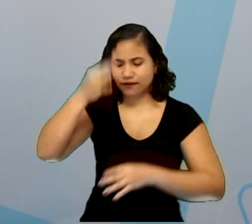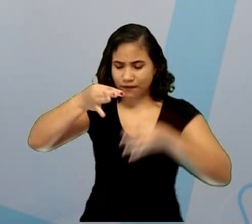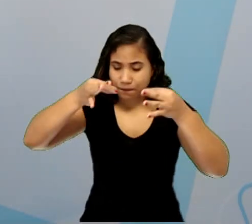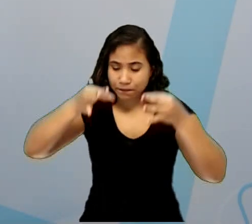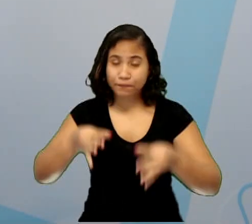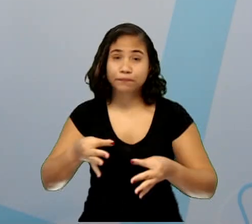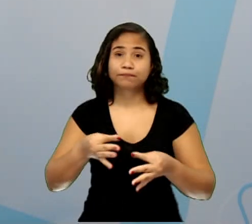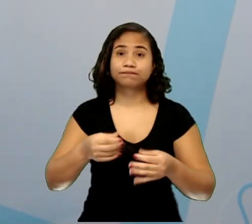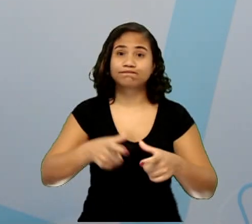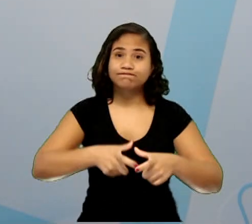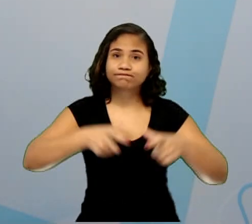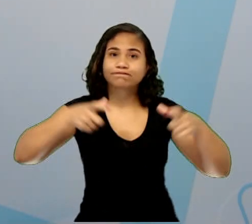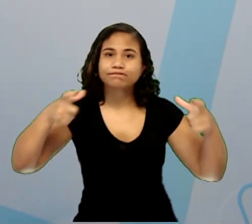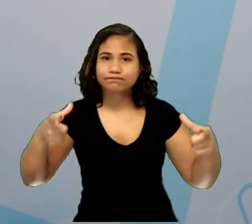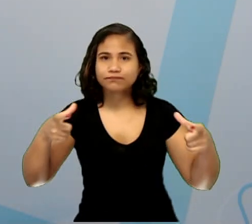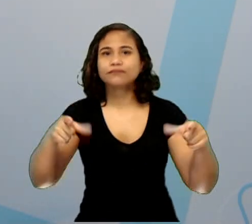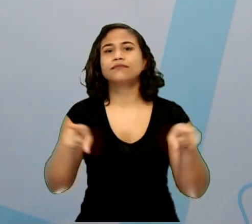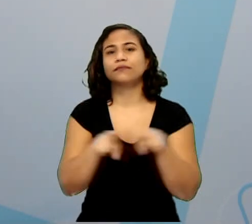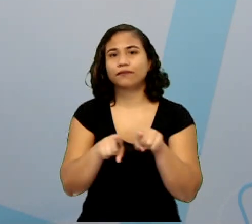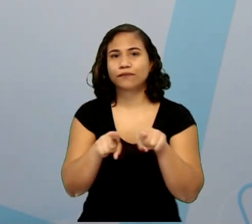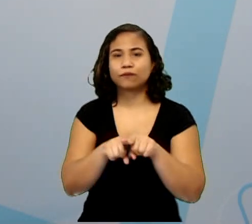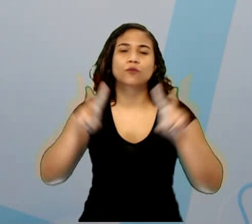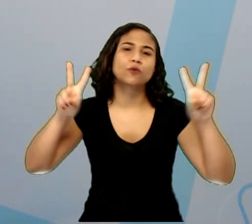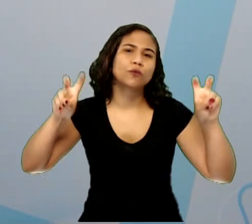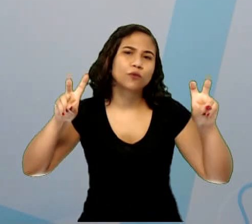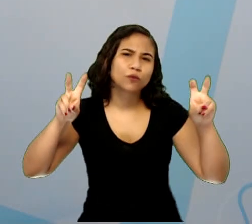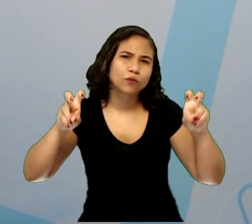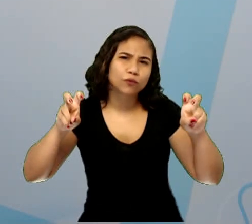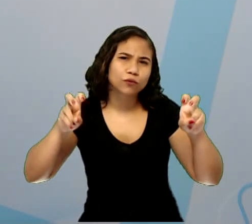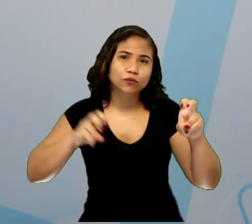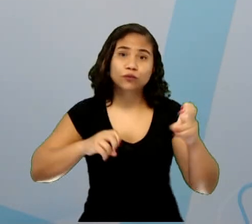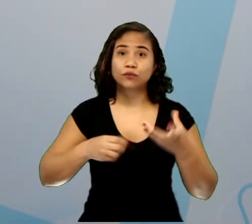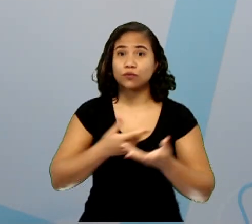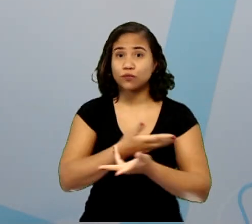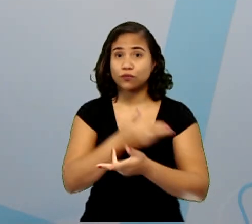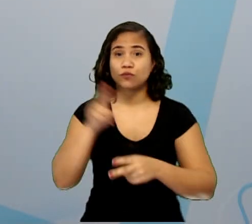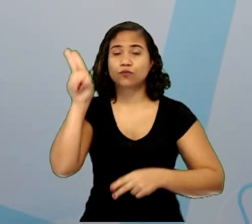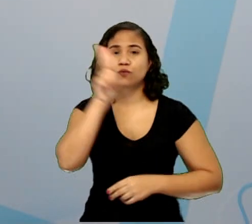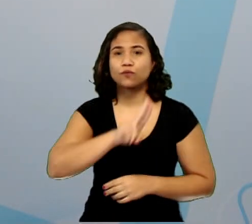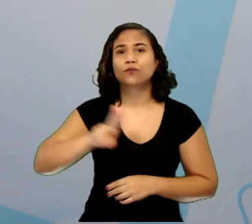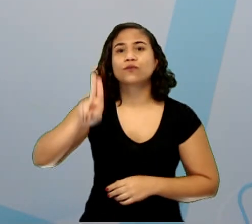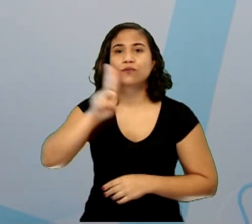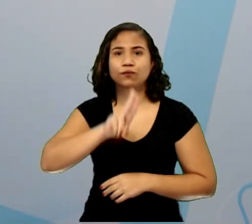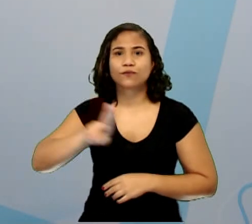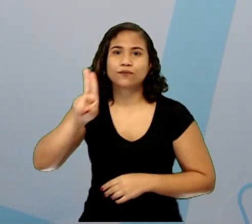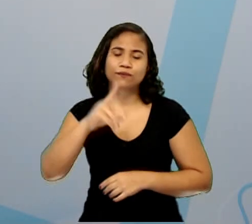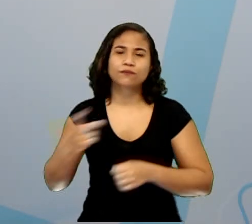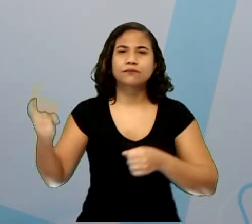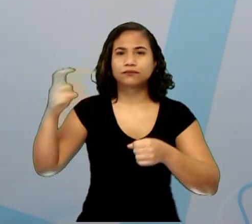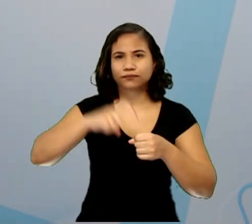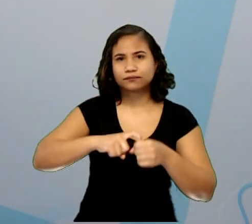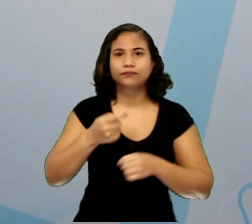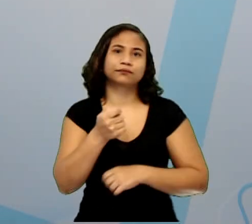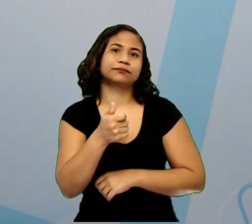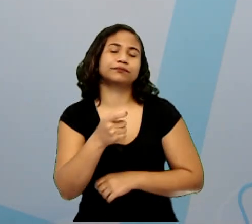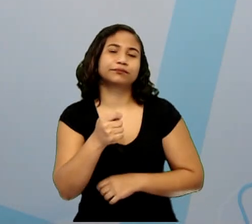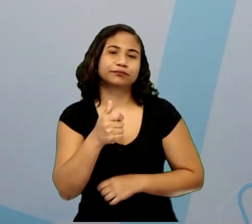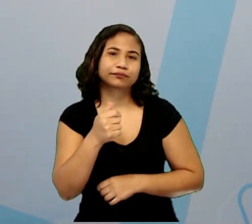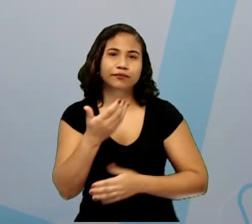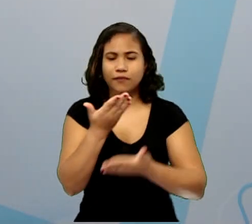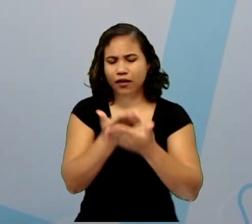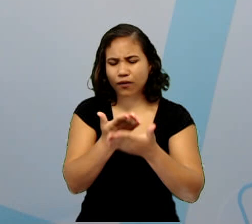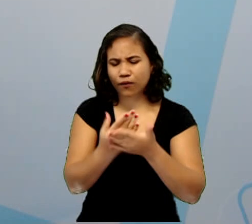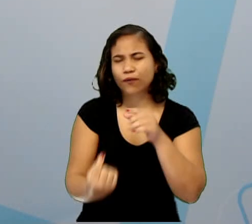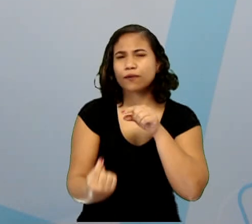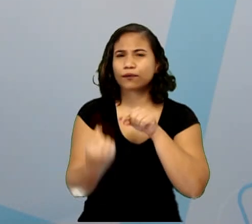mais sobre a questão dos consumidores. Só retomando um pouco das nossas aulas